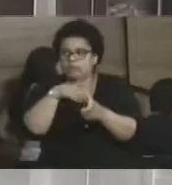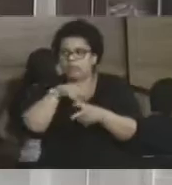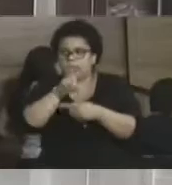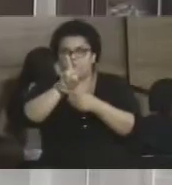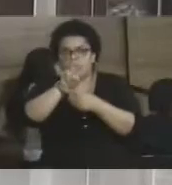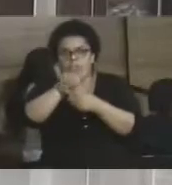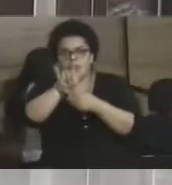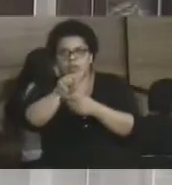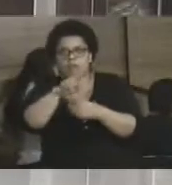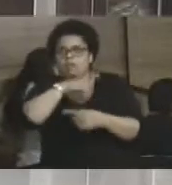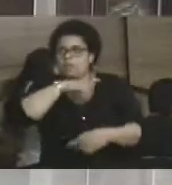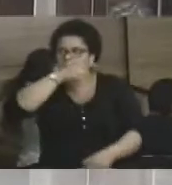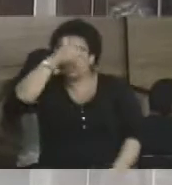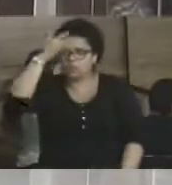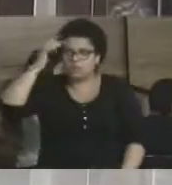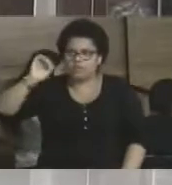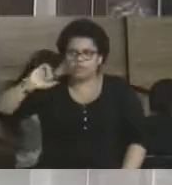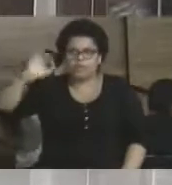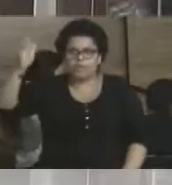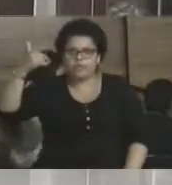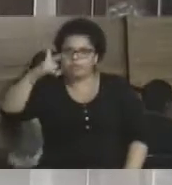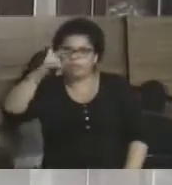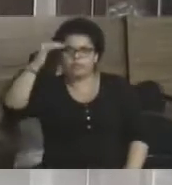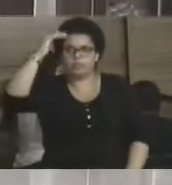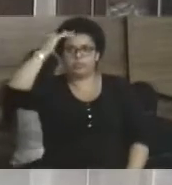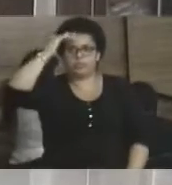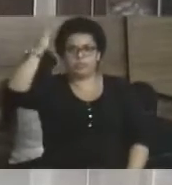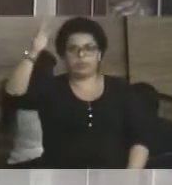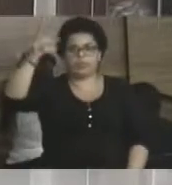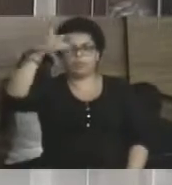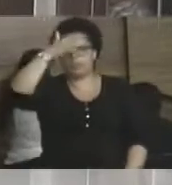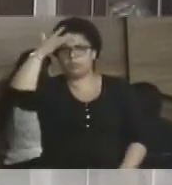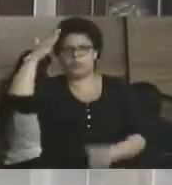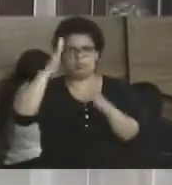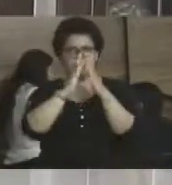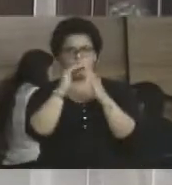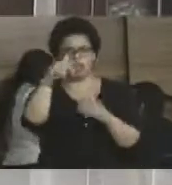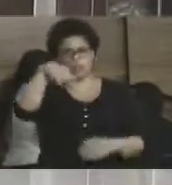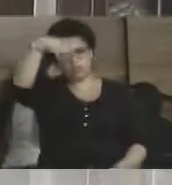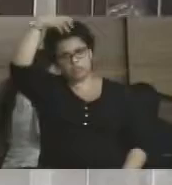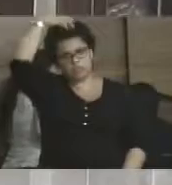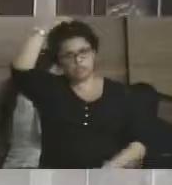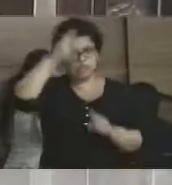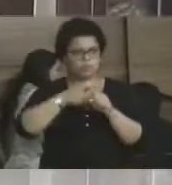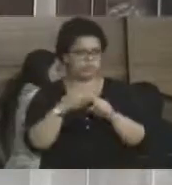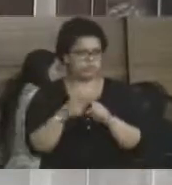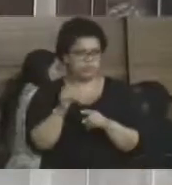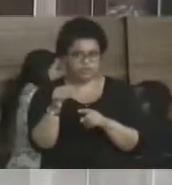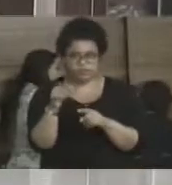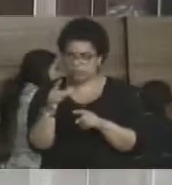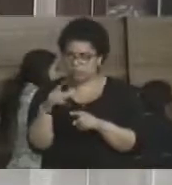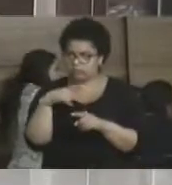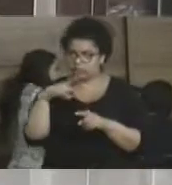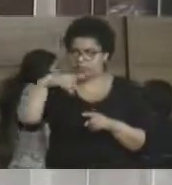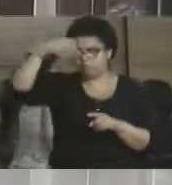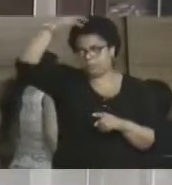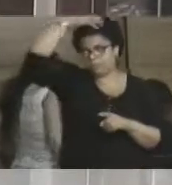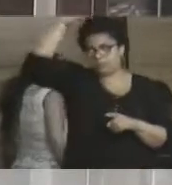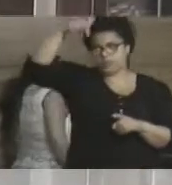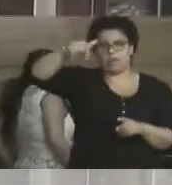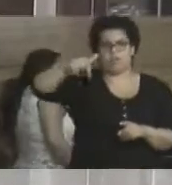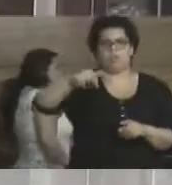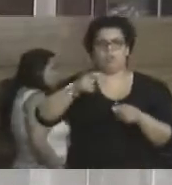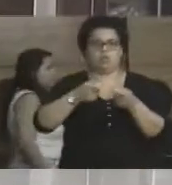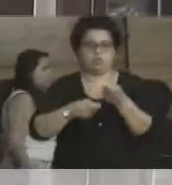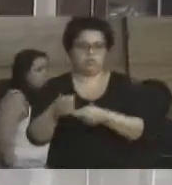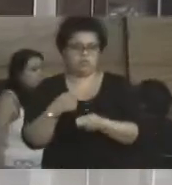eles trazem isentos de fora, não dão uma prioridade para o morador da nossa cidade, até porque, se eles estão aqui, a economia tem que ser gerada aqui também,